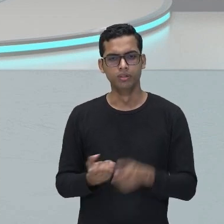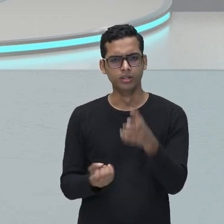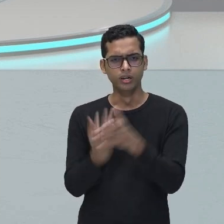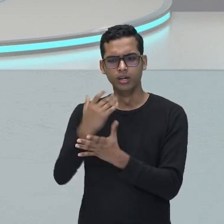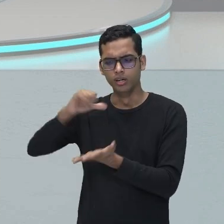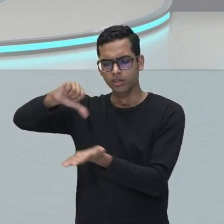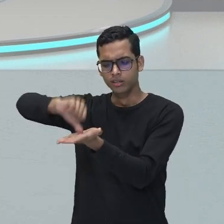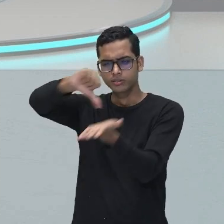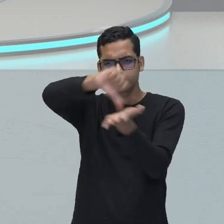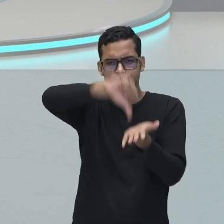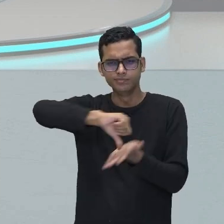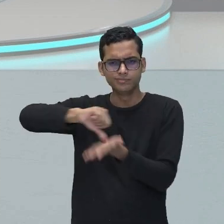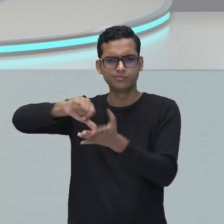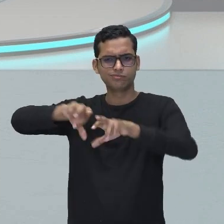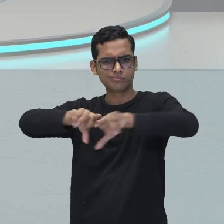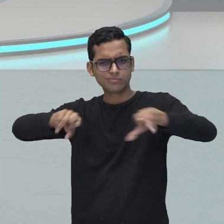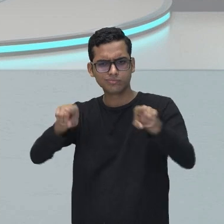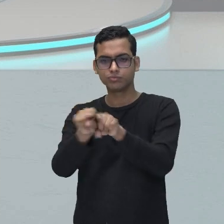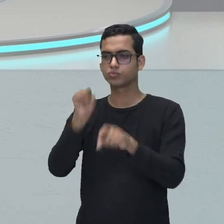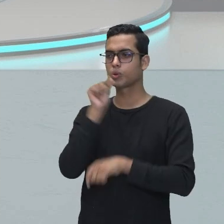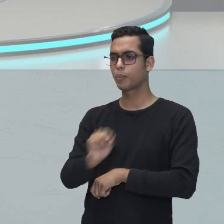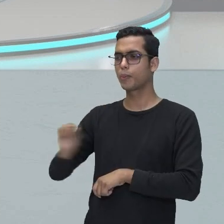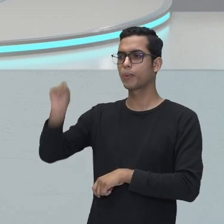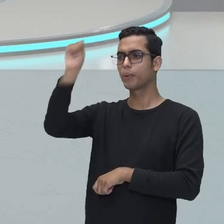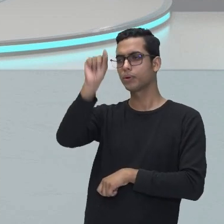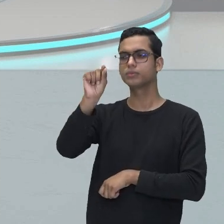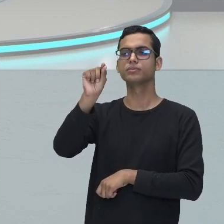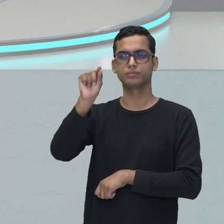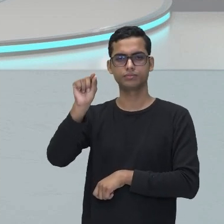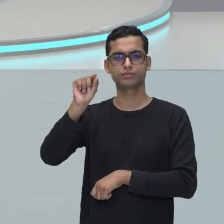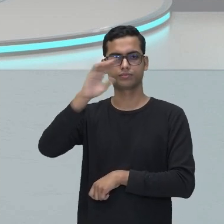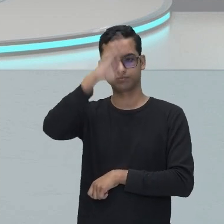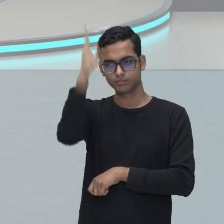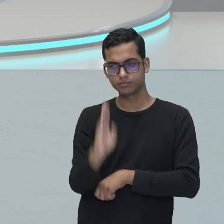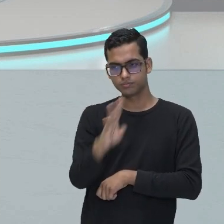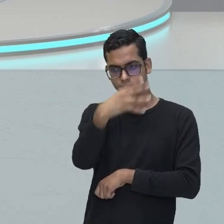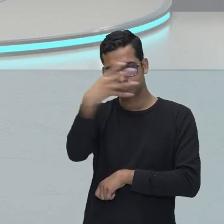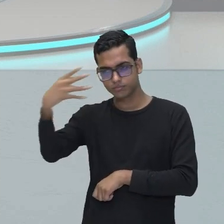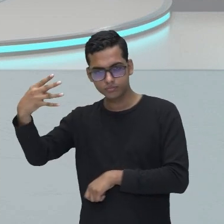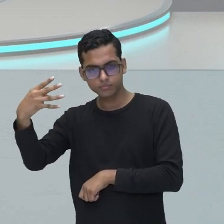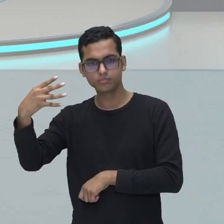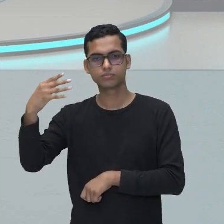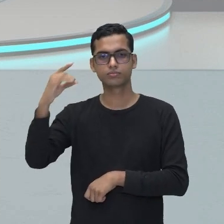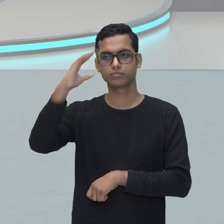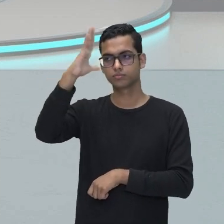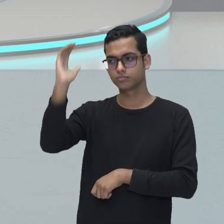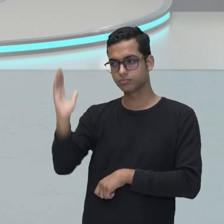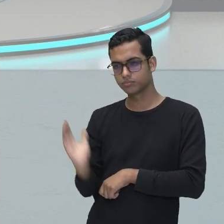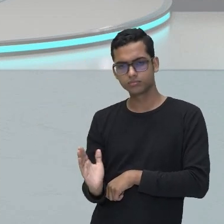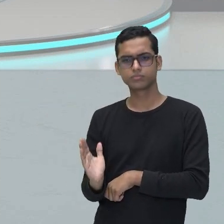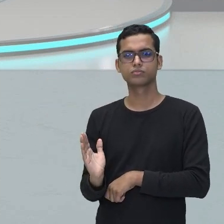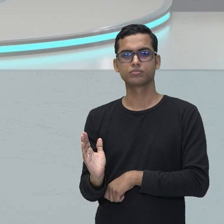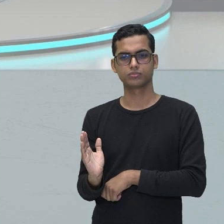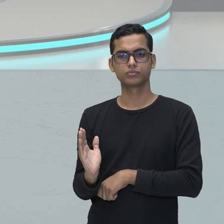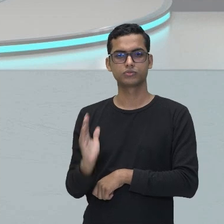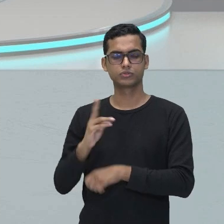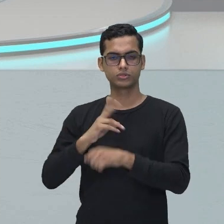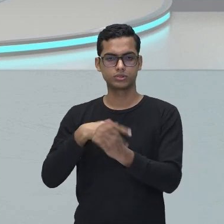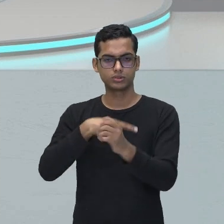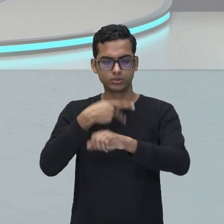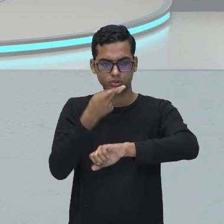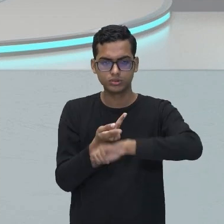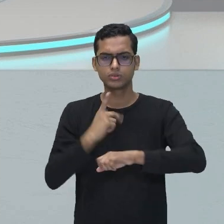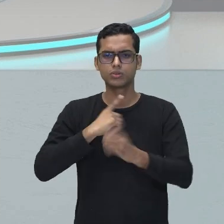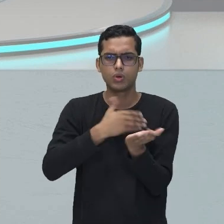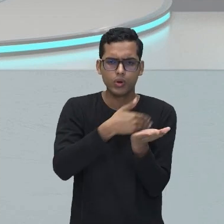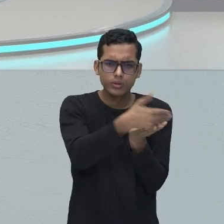deixaram a área litorânea e entraram e começaram a explorar. Primeiro, o que foi explorado foi